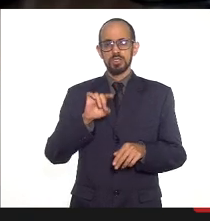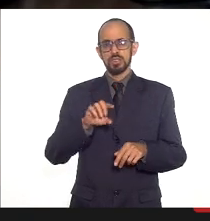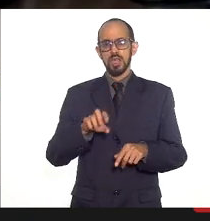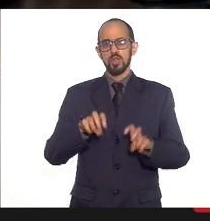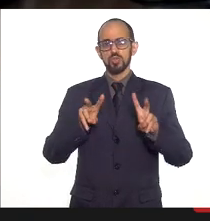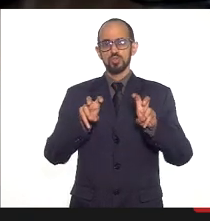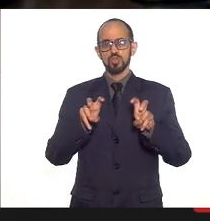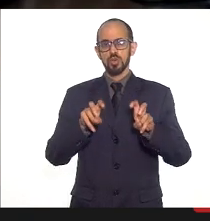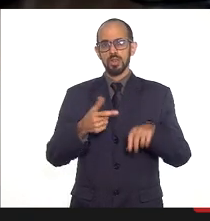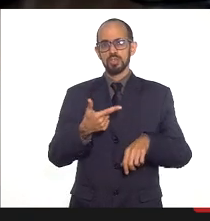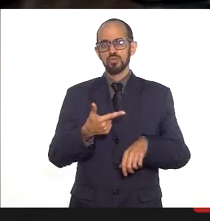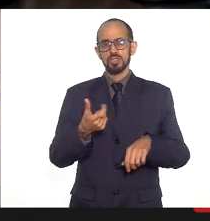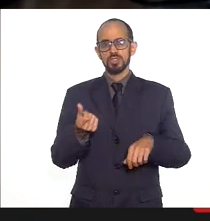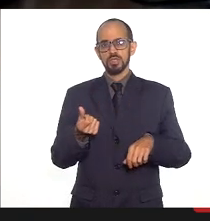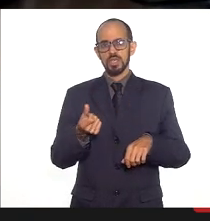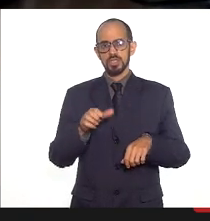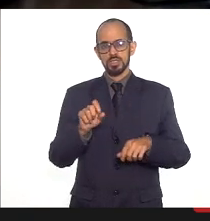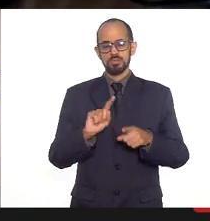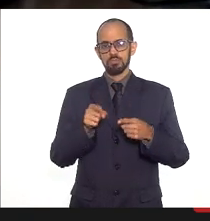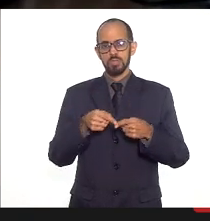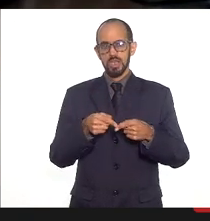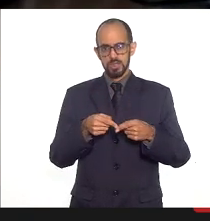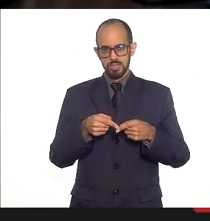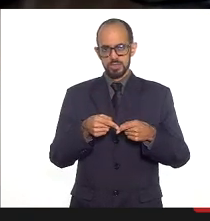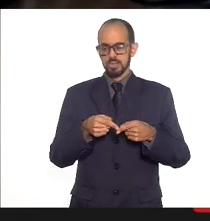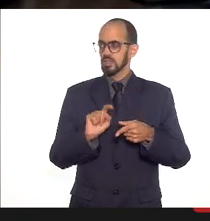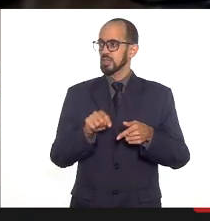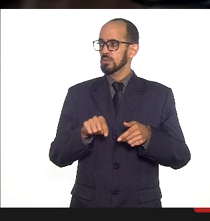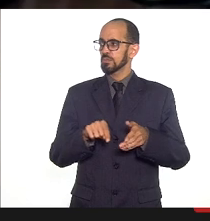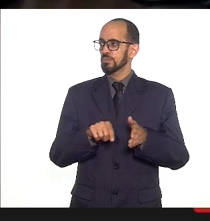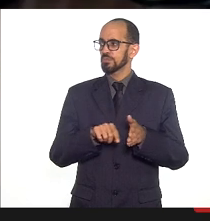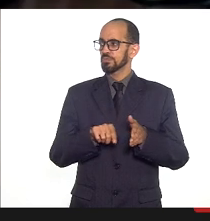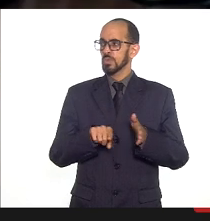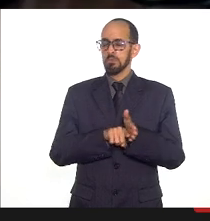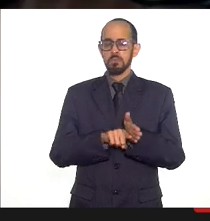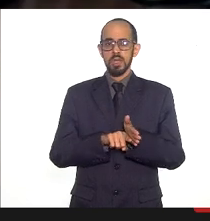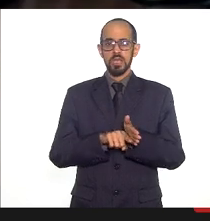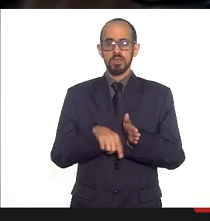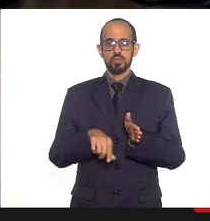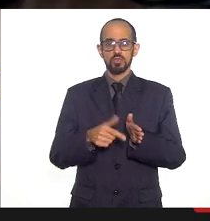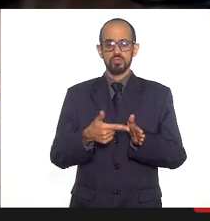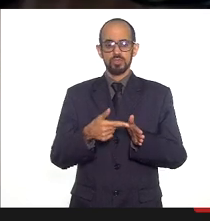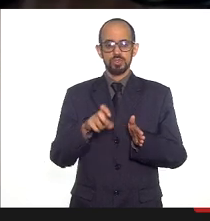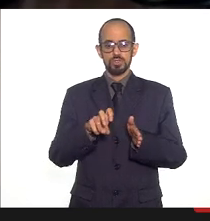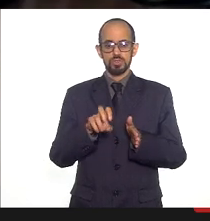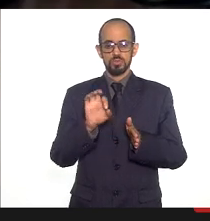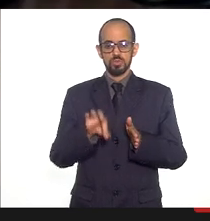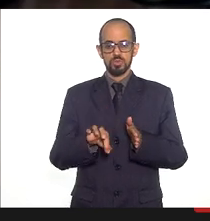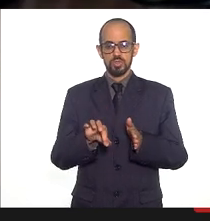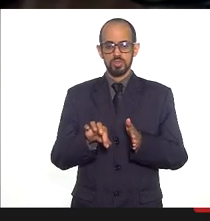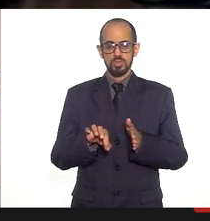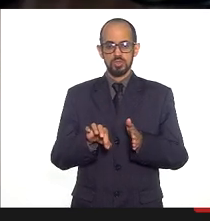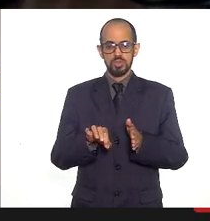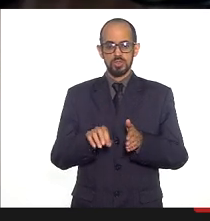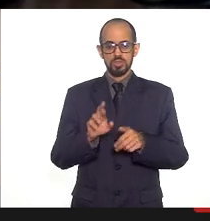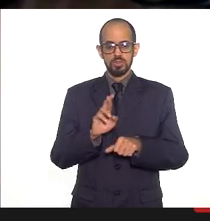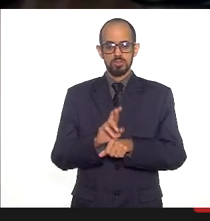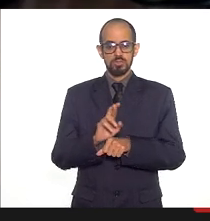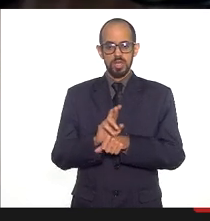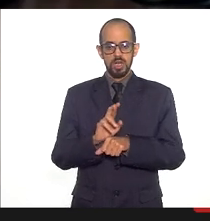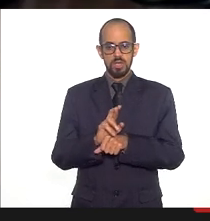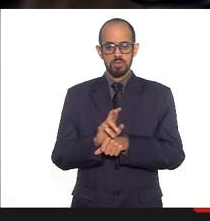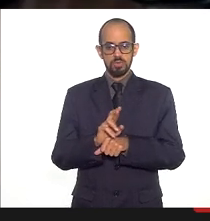26 metas que apresentaram menos de 25% de resultados esperados para o ano de forma a alcançá-los nos dois